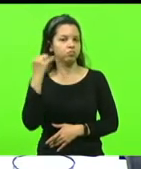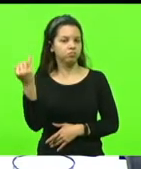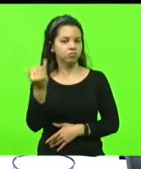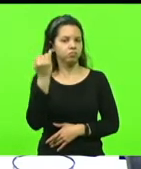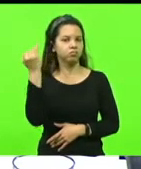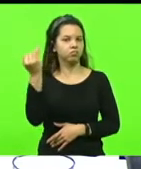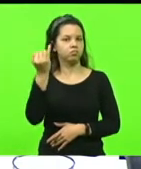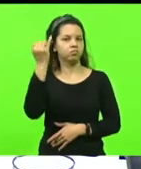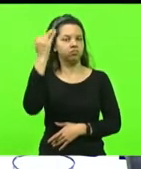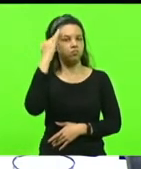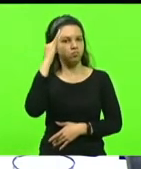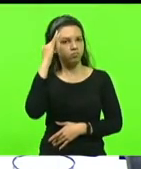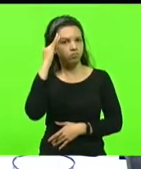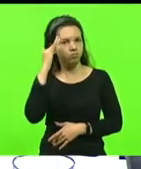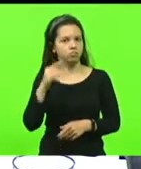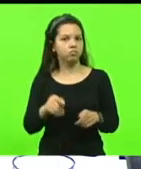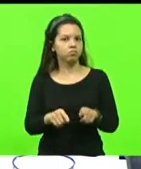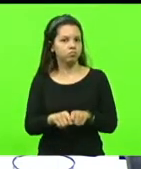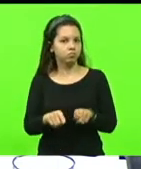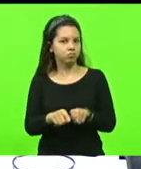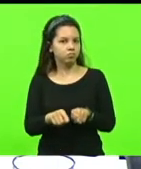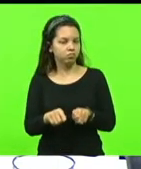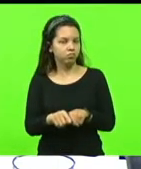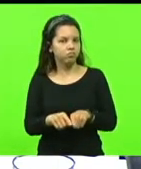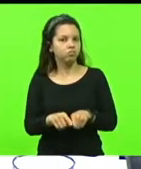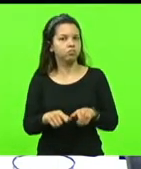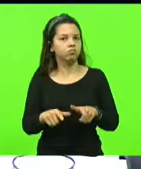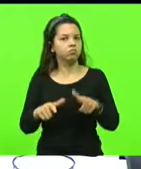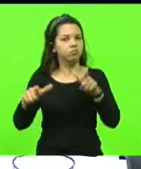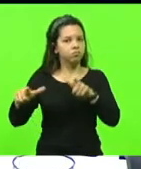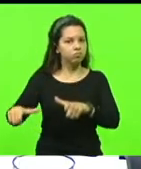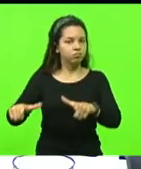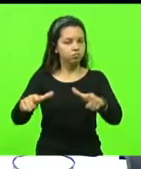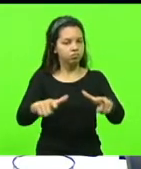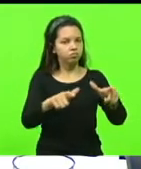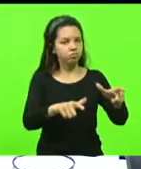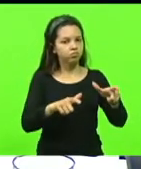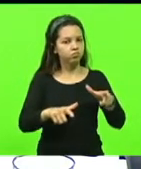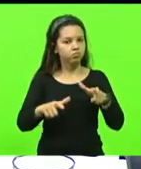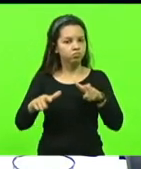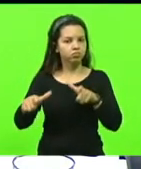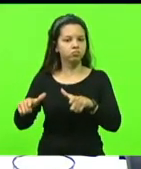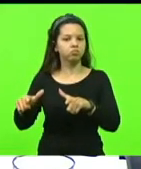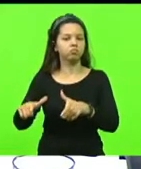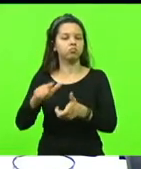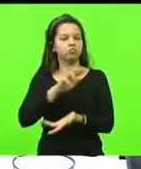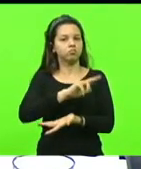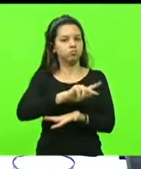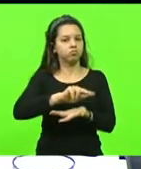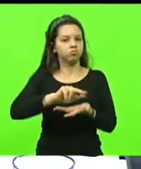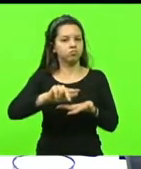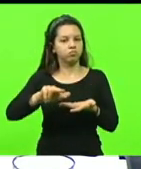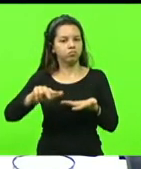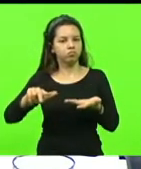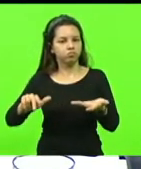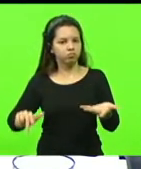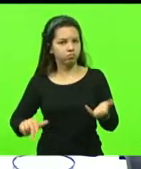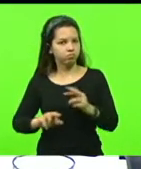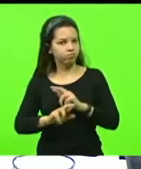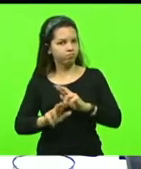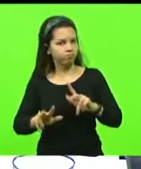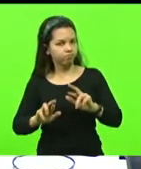compreensão, nos espaços dos mais diferenciados possíveis.